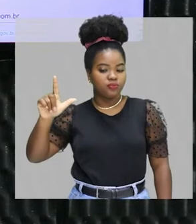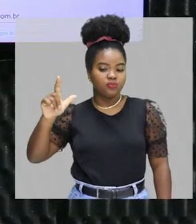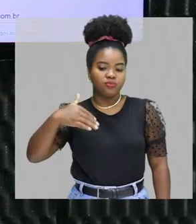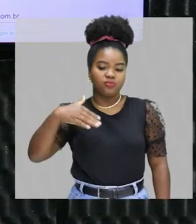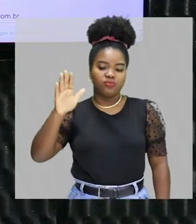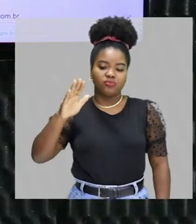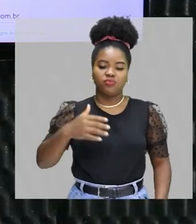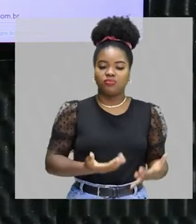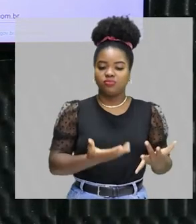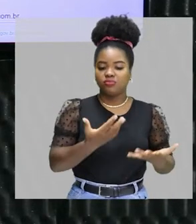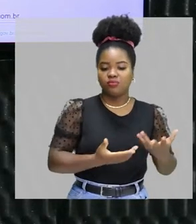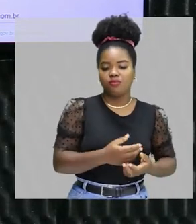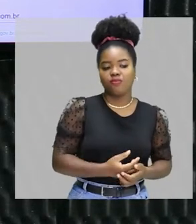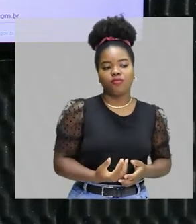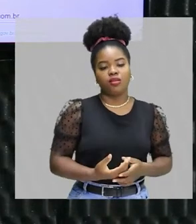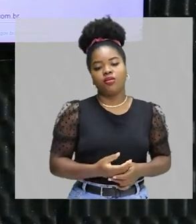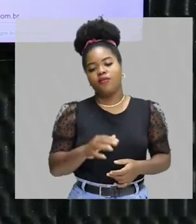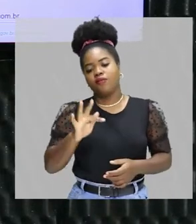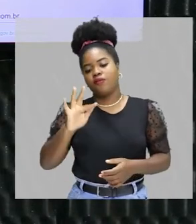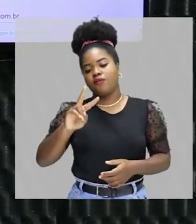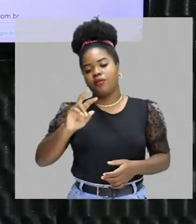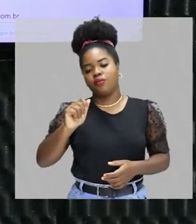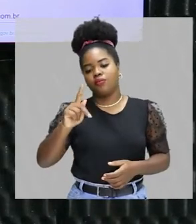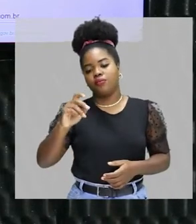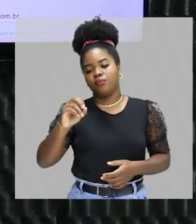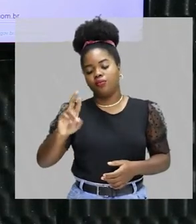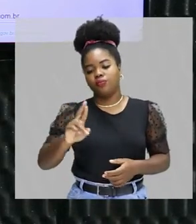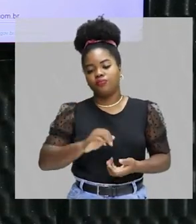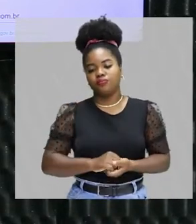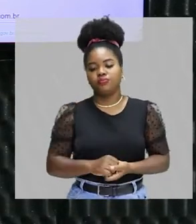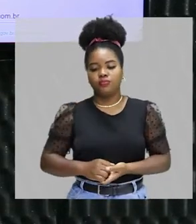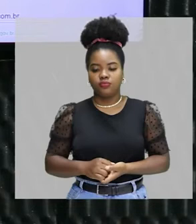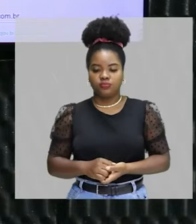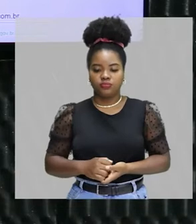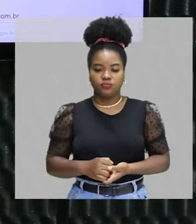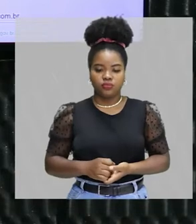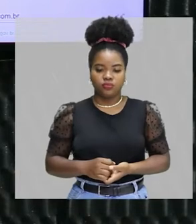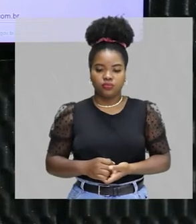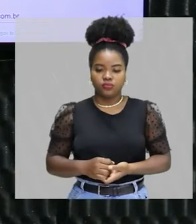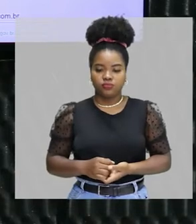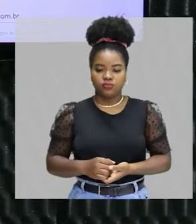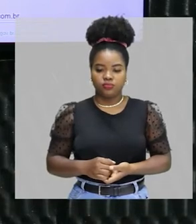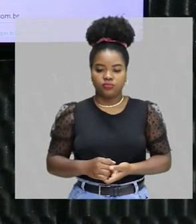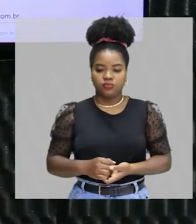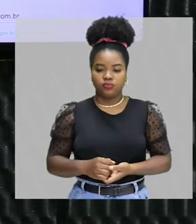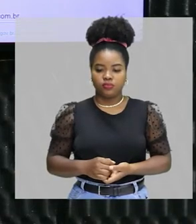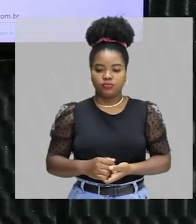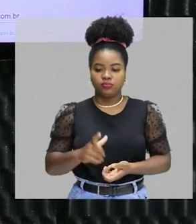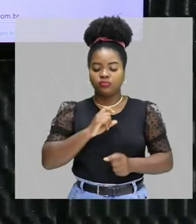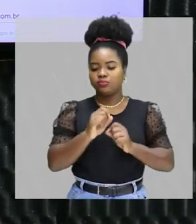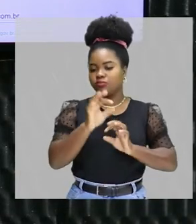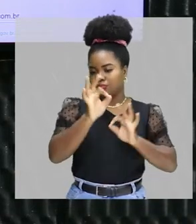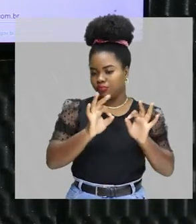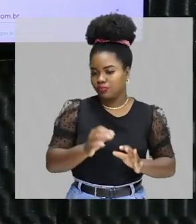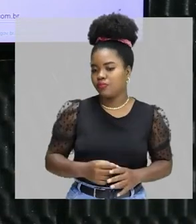pressão de vapor. Show de bola? Então, turminha, eu trouxe até esse esquema